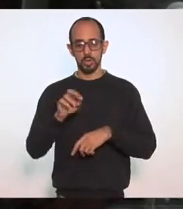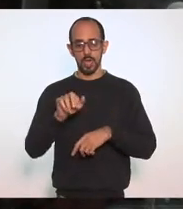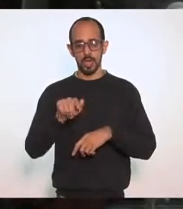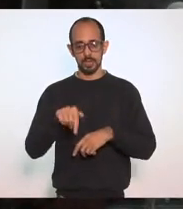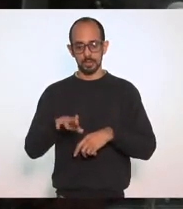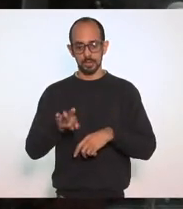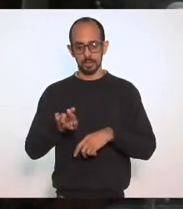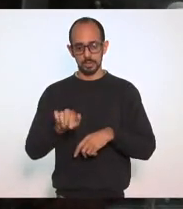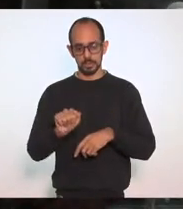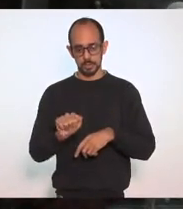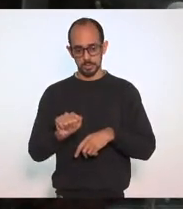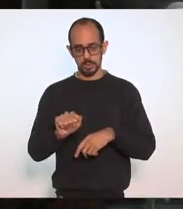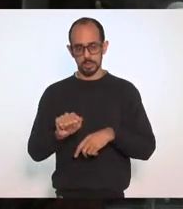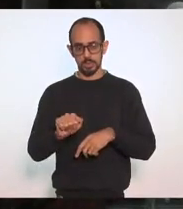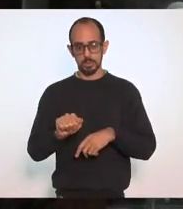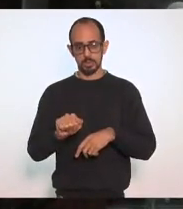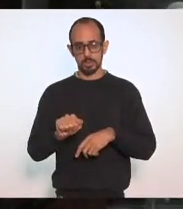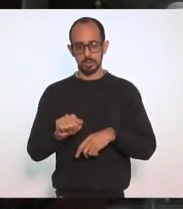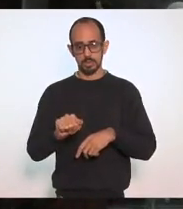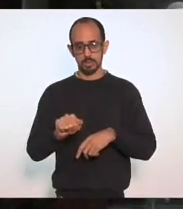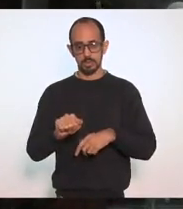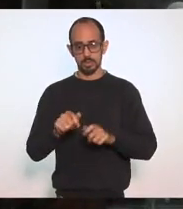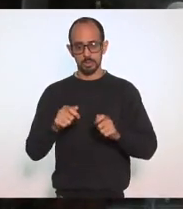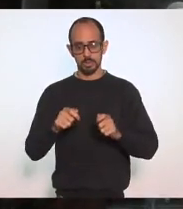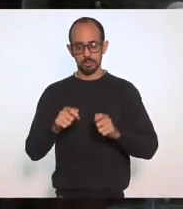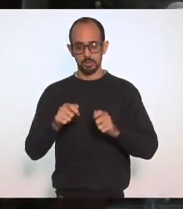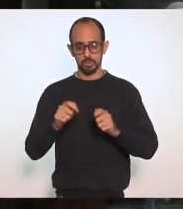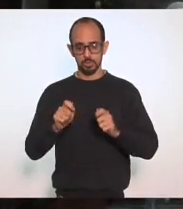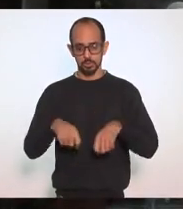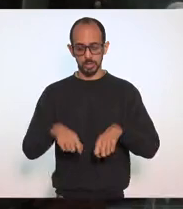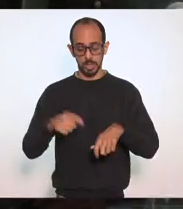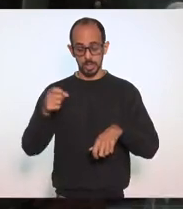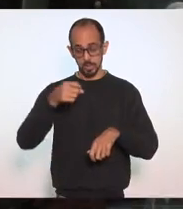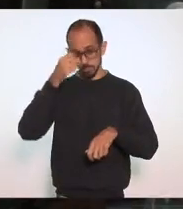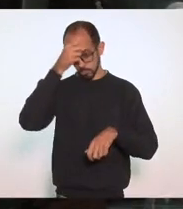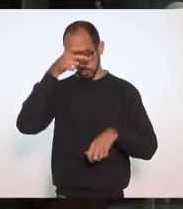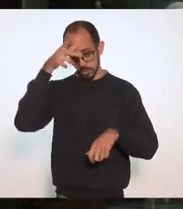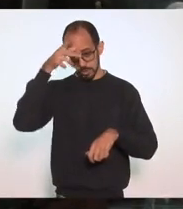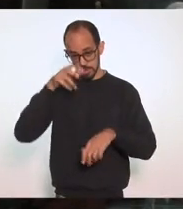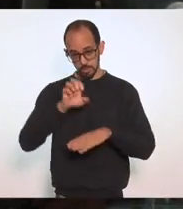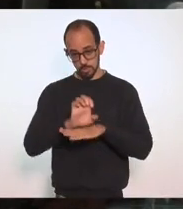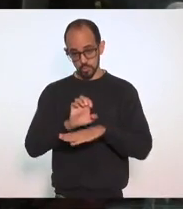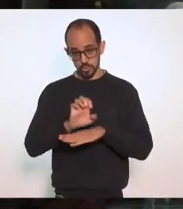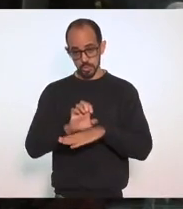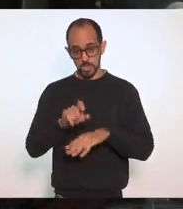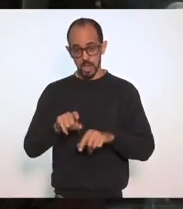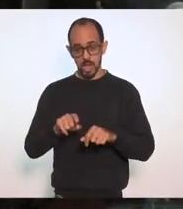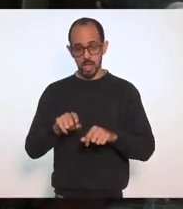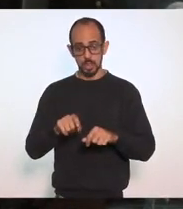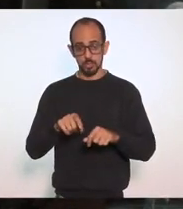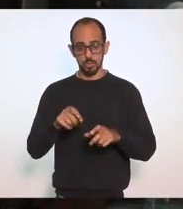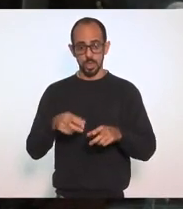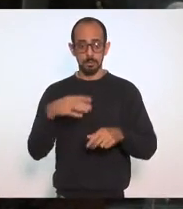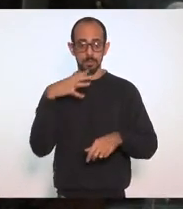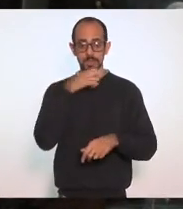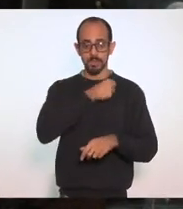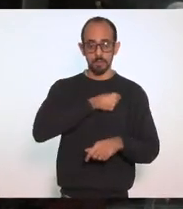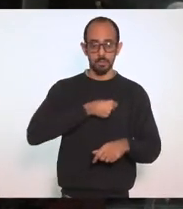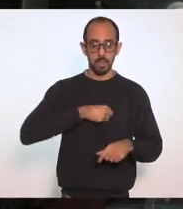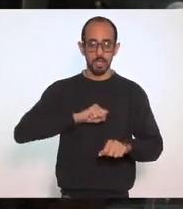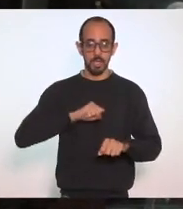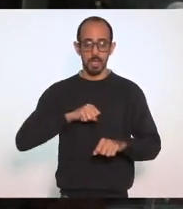De qualquer Dos poderes Dos estados E municípios Em observar A idoneidade Das organizações De concursos Públicos